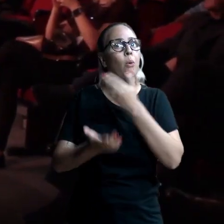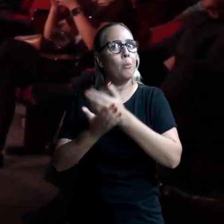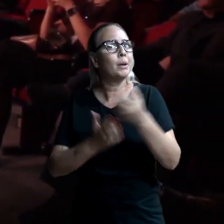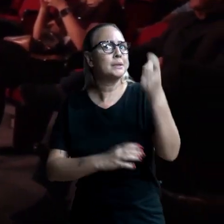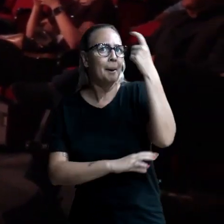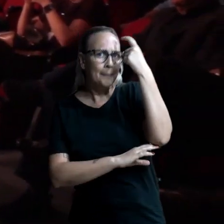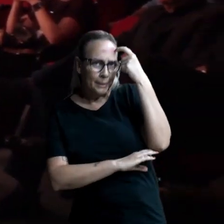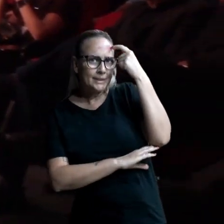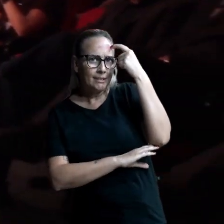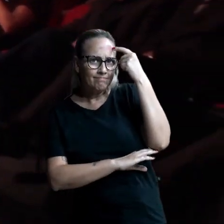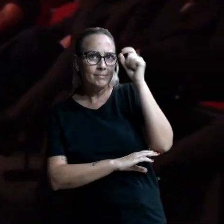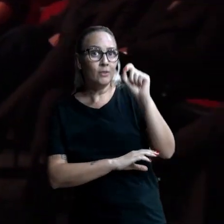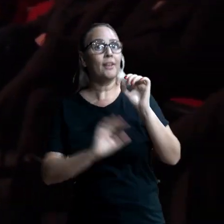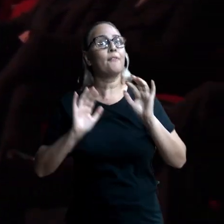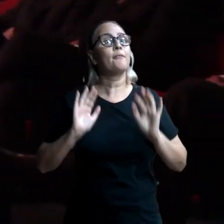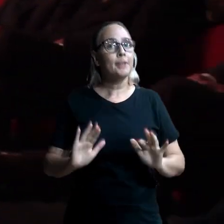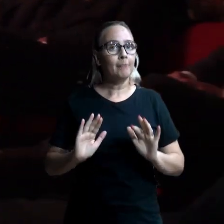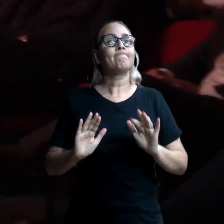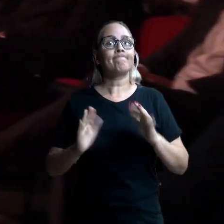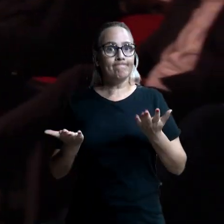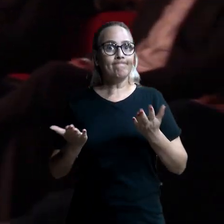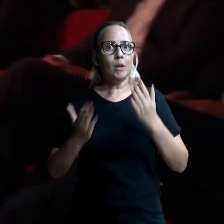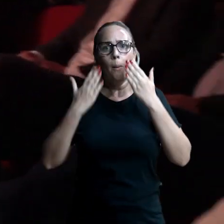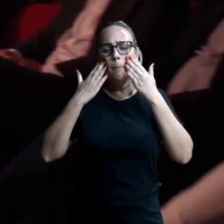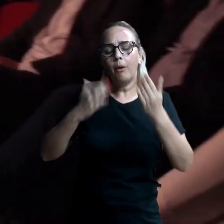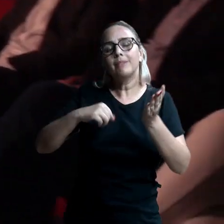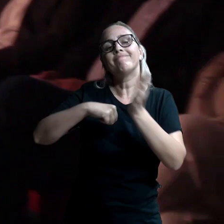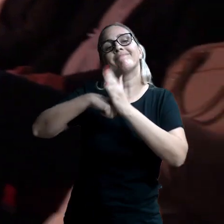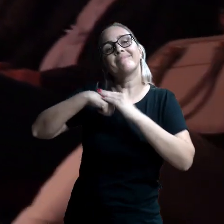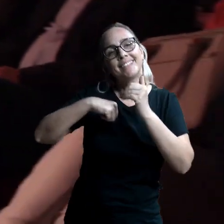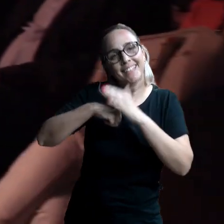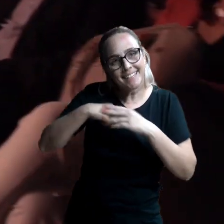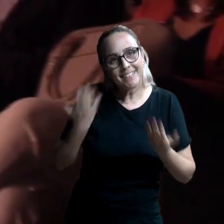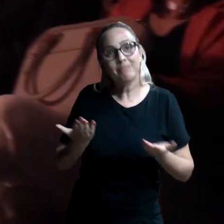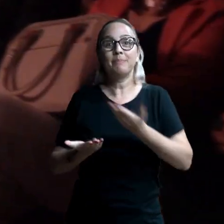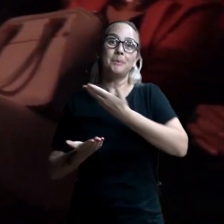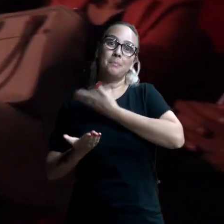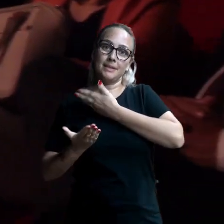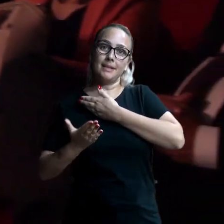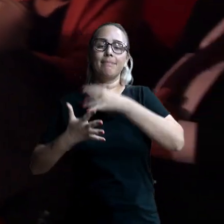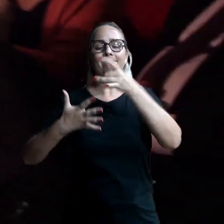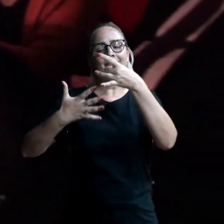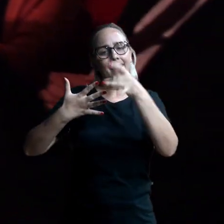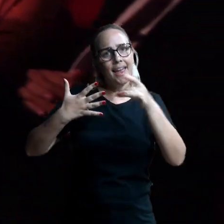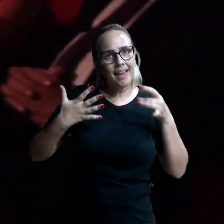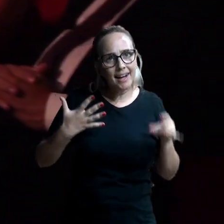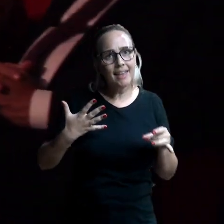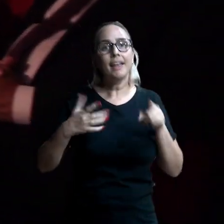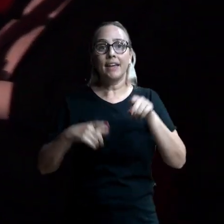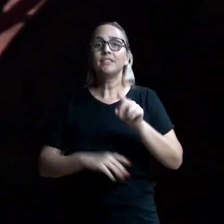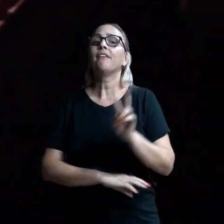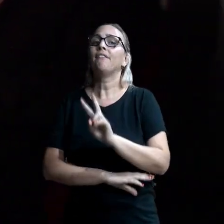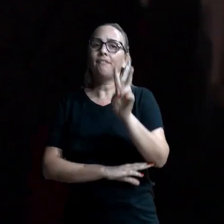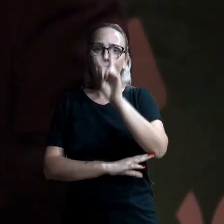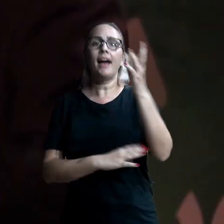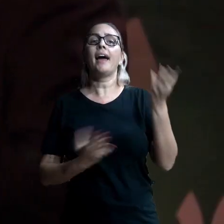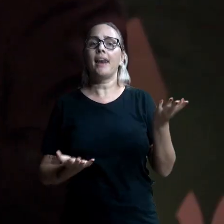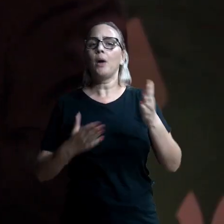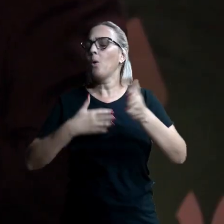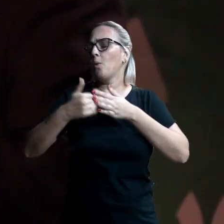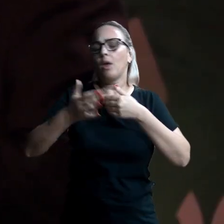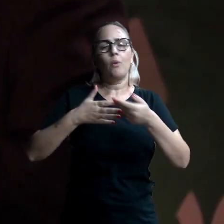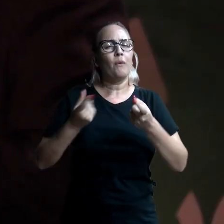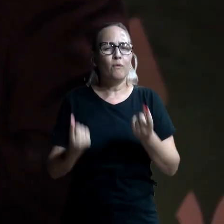gente não pensa nessas coisas. Mas é bom começar a pensar que o que fica são as demonstrações de carinho e amizade dos detalhes.